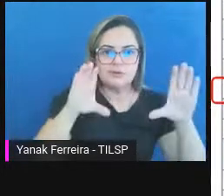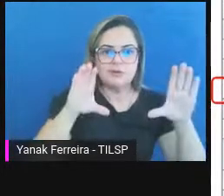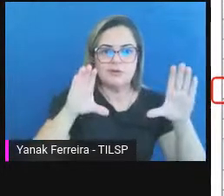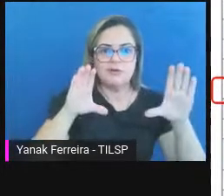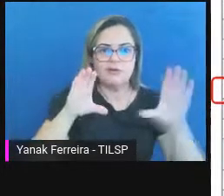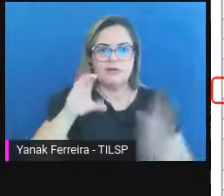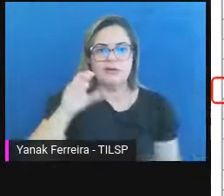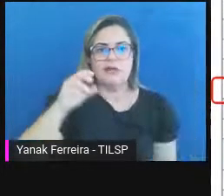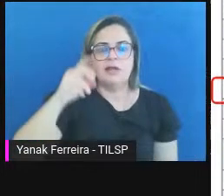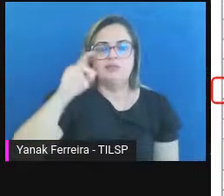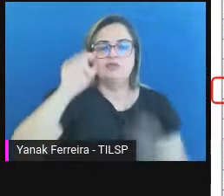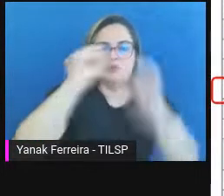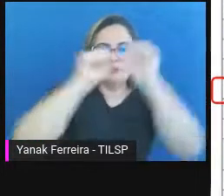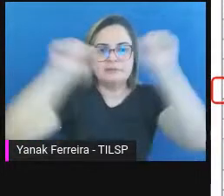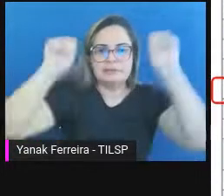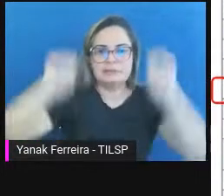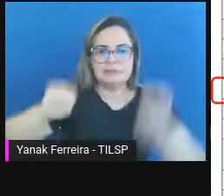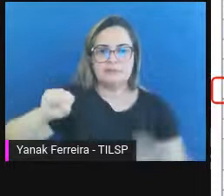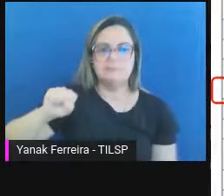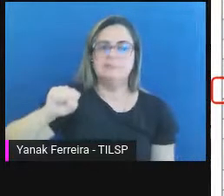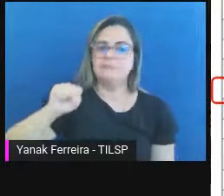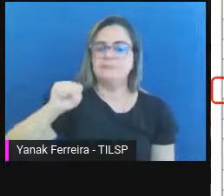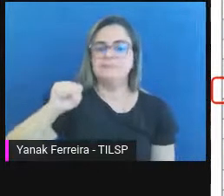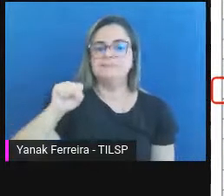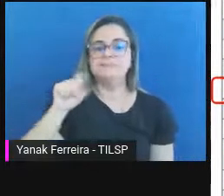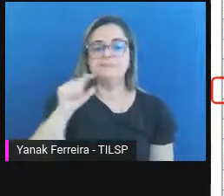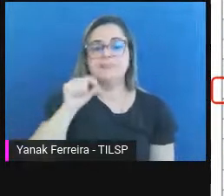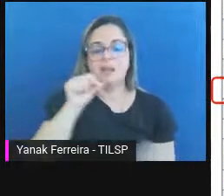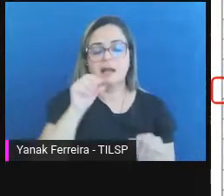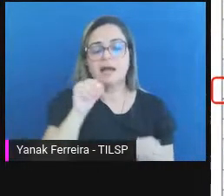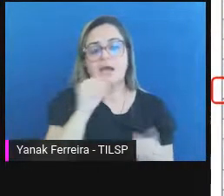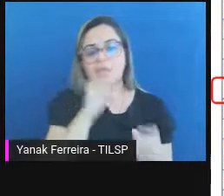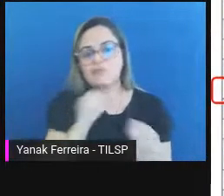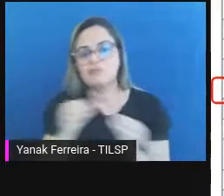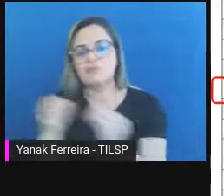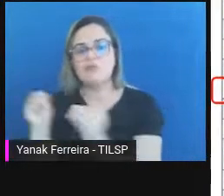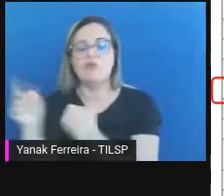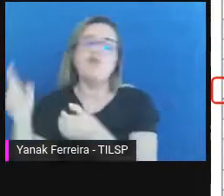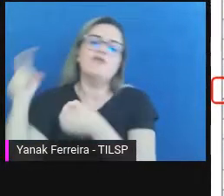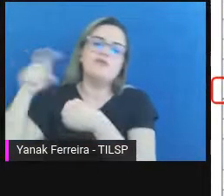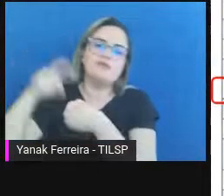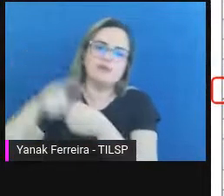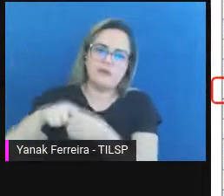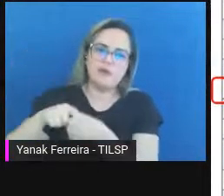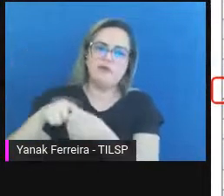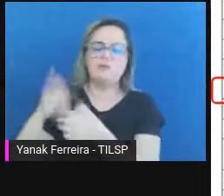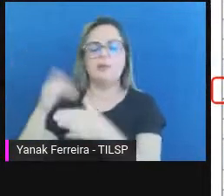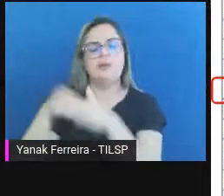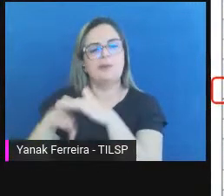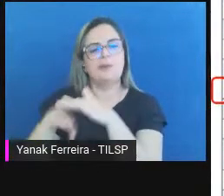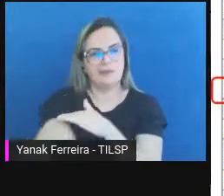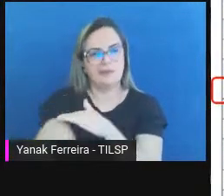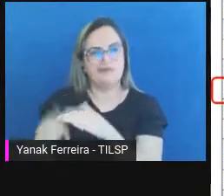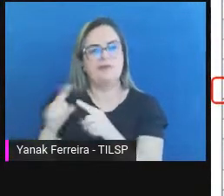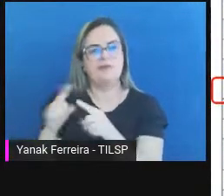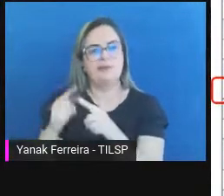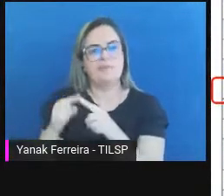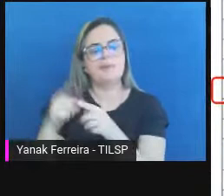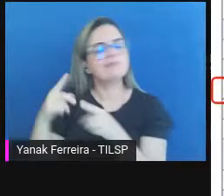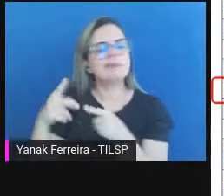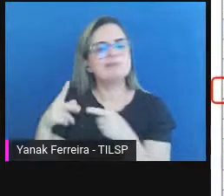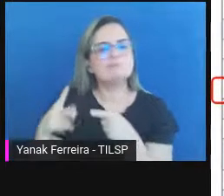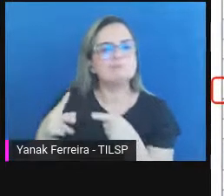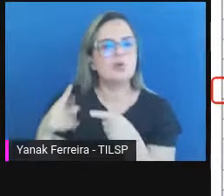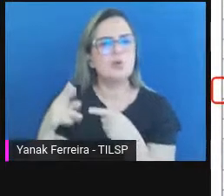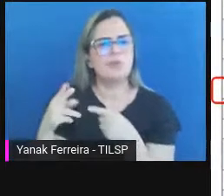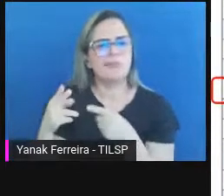e eu volto para a preservação digital, com ruptura da cadeia de custódia.